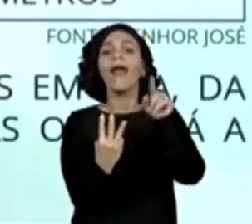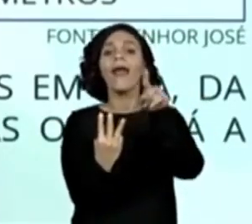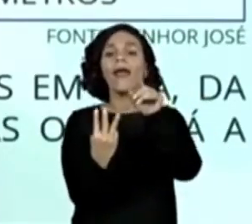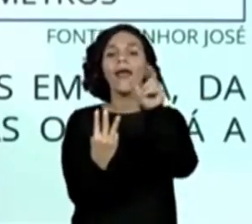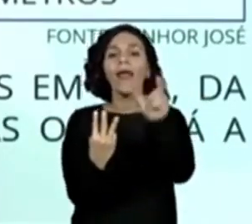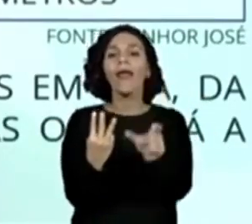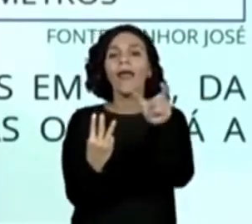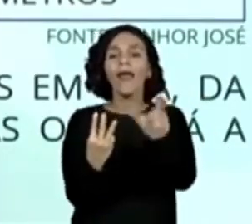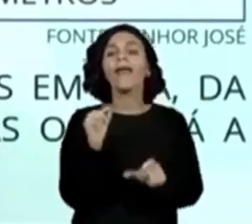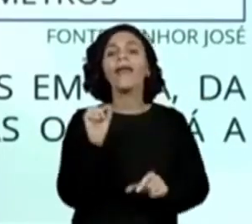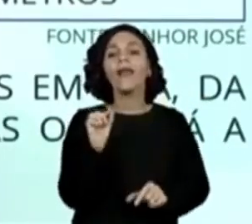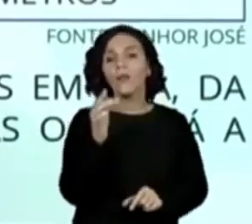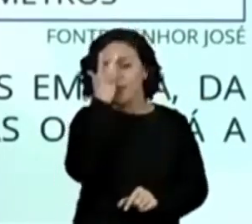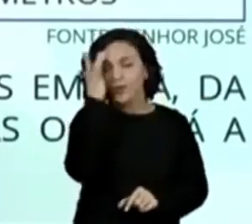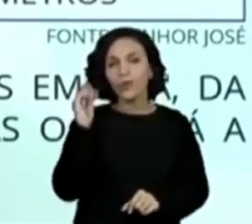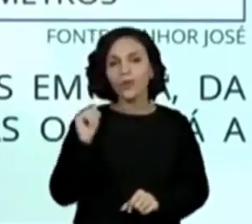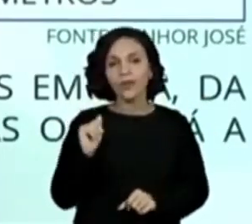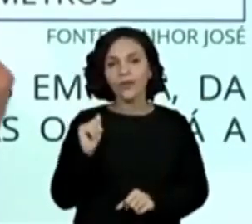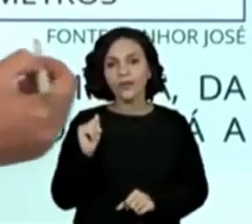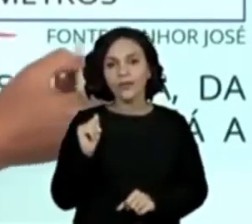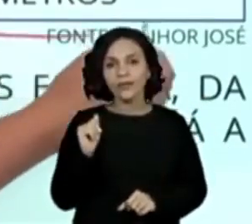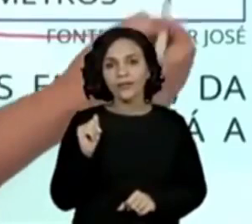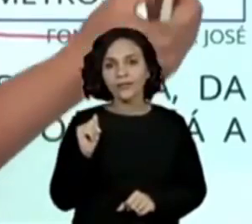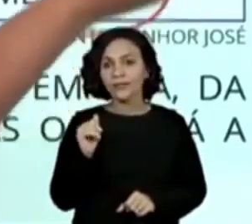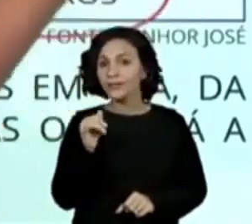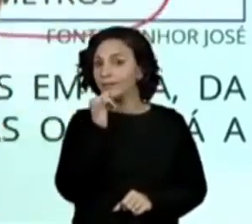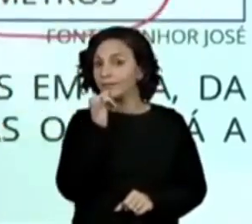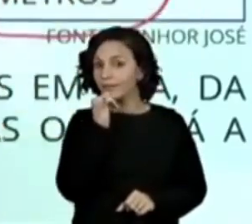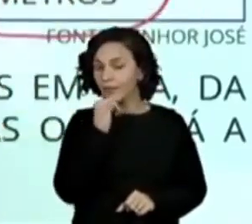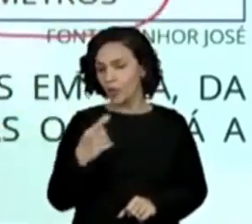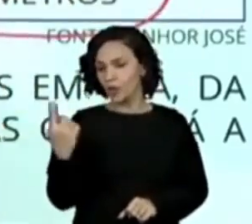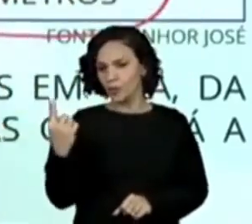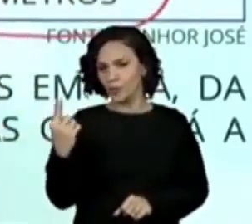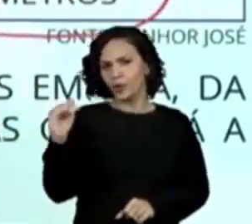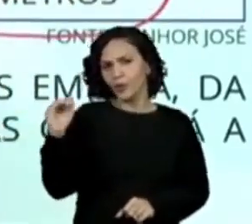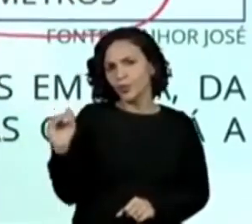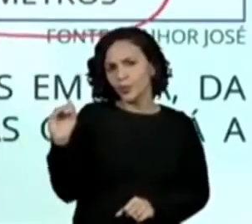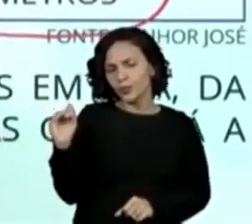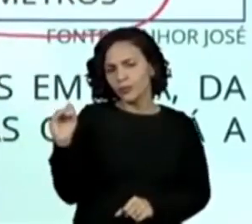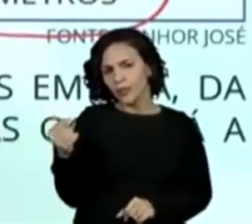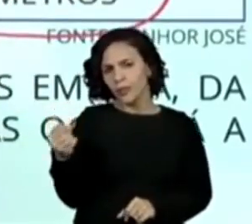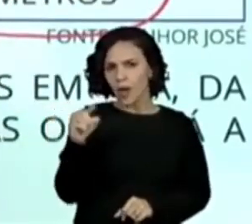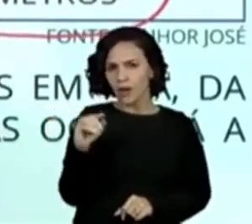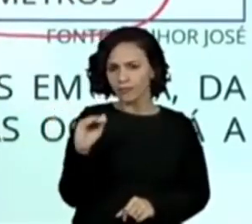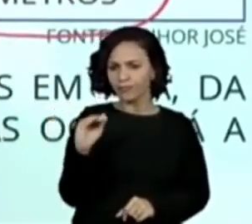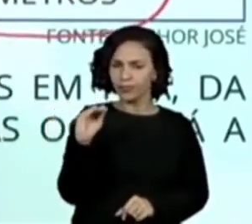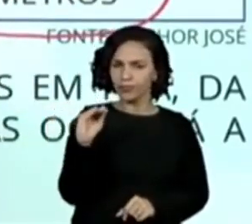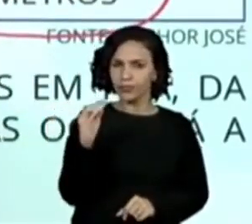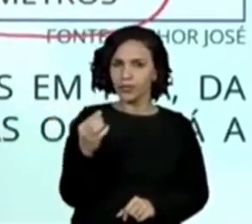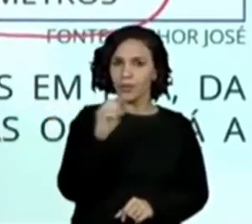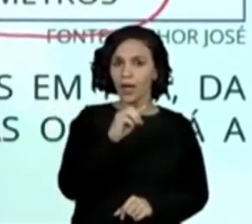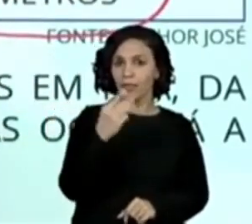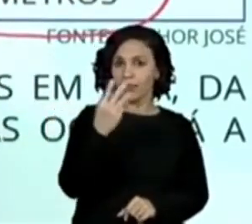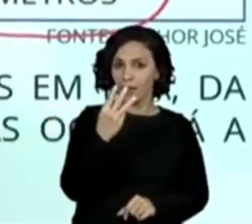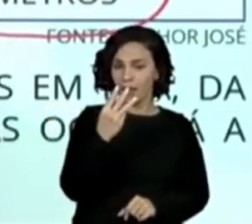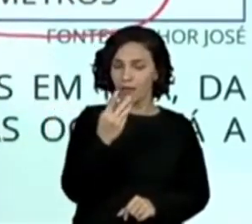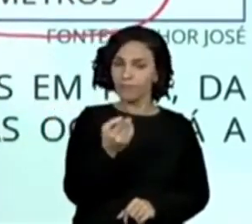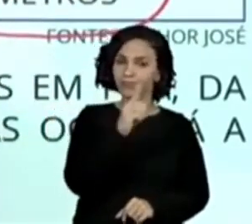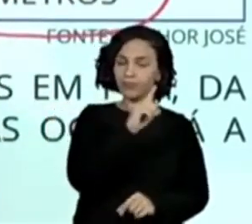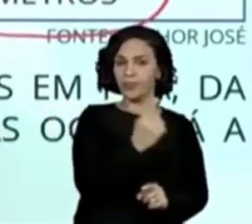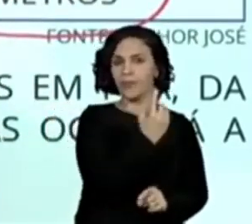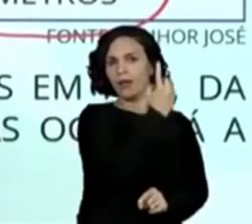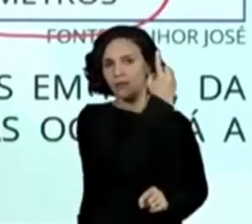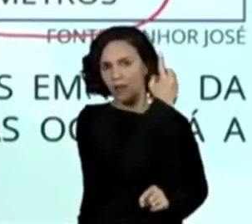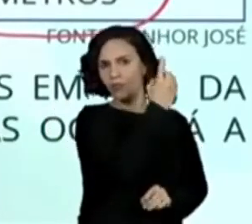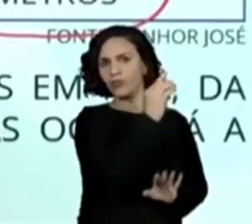mais de um metro, e a gente precisa comparar os centímetros. Qual delas estaria na terceira posição?